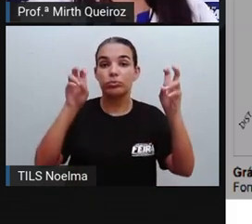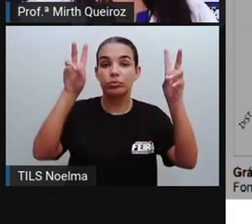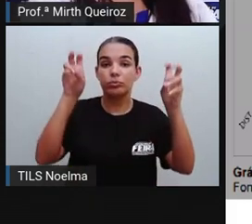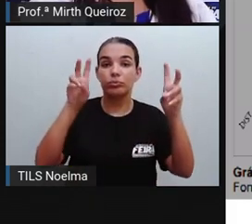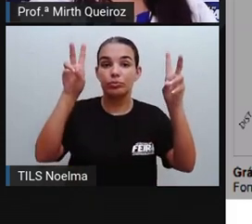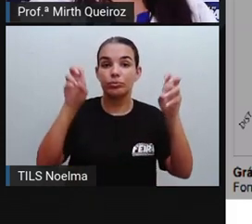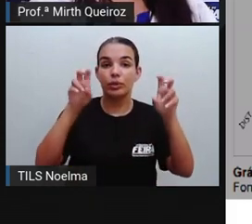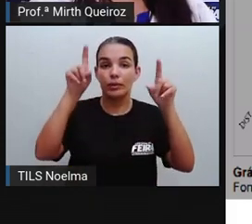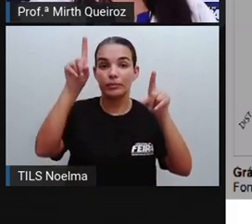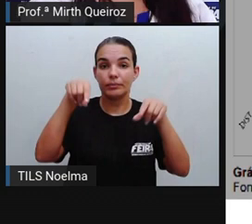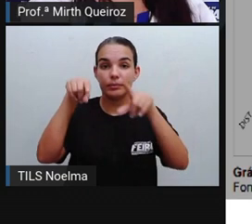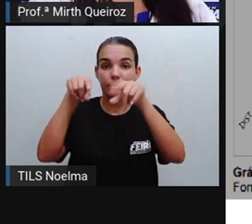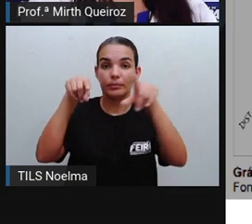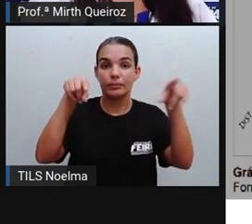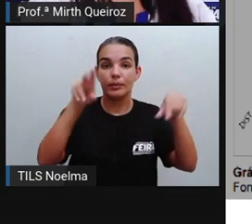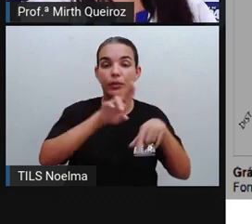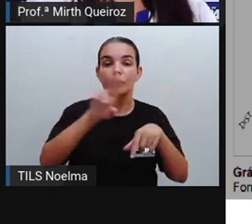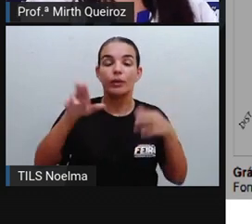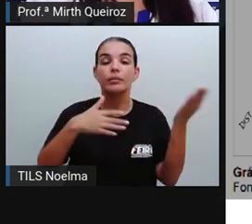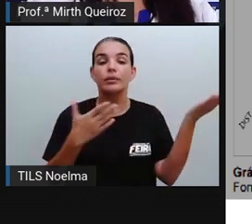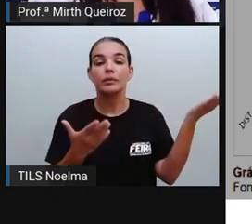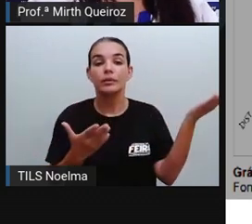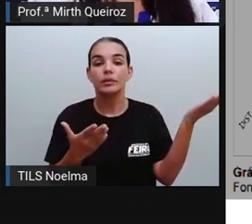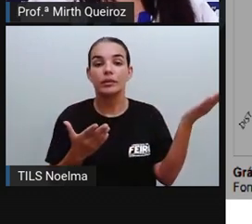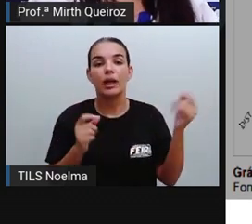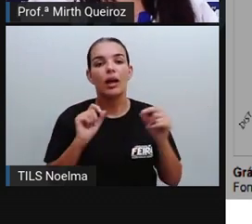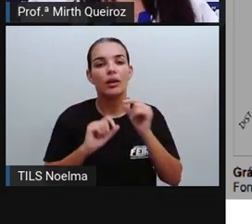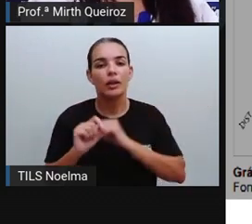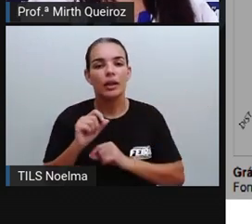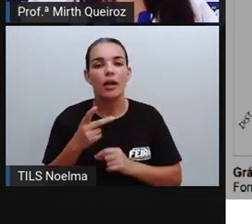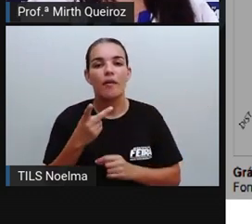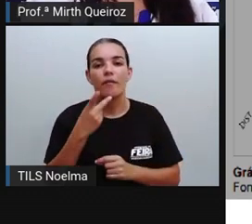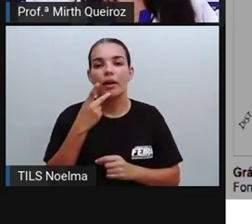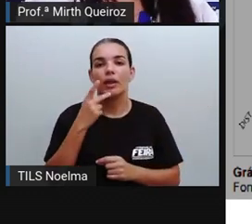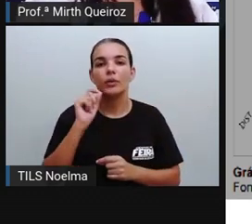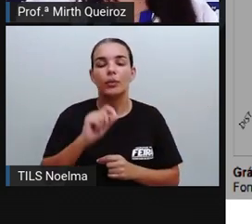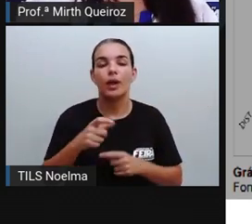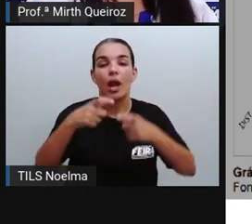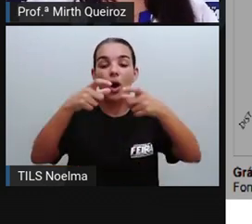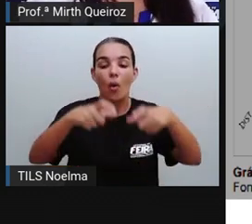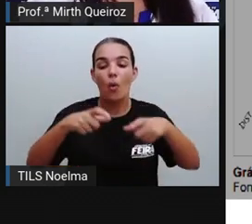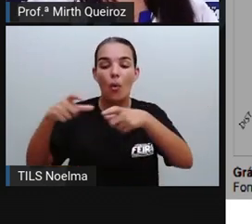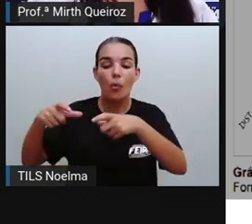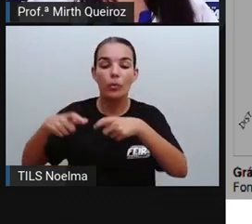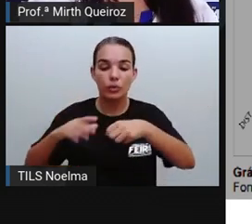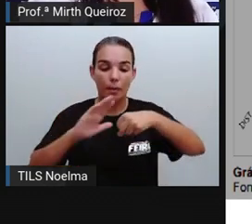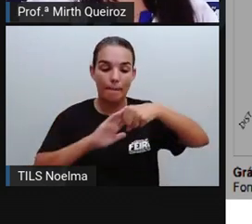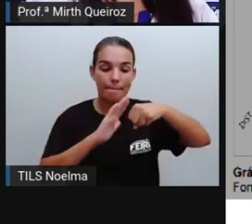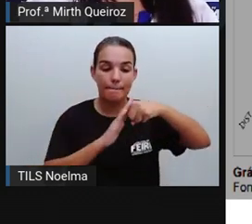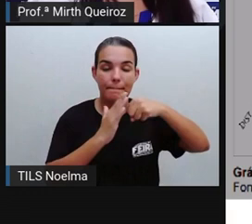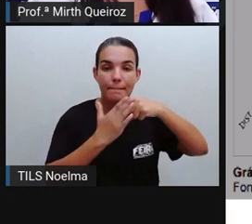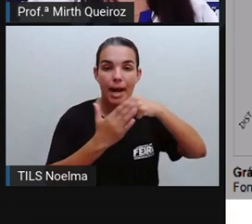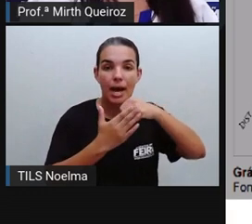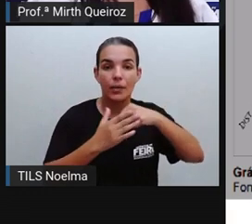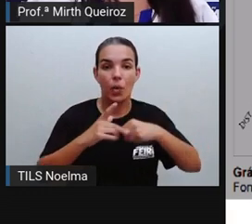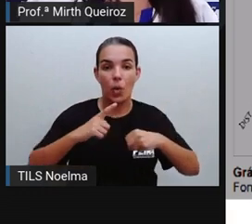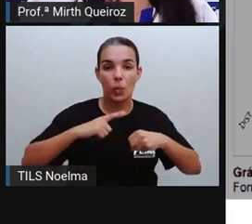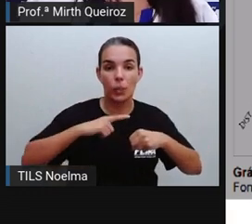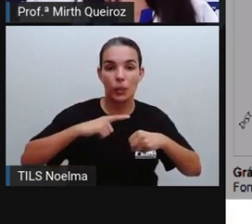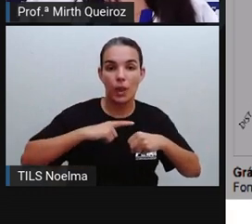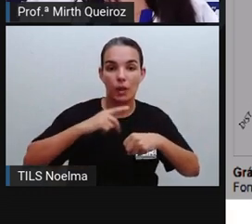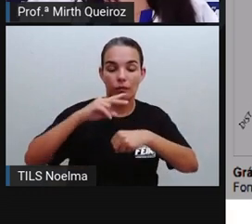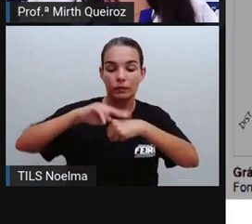gráfico, ele fala sobre o quê? Sobre os casos de notificação da dengue por bairro, né? E aí a gente vai identificar